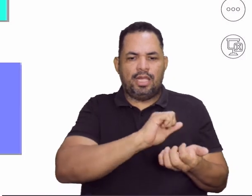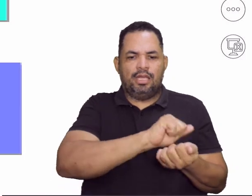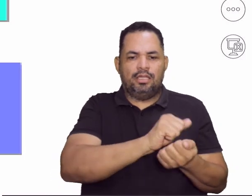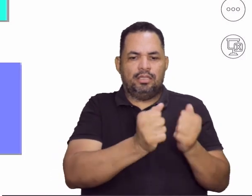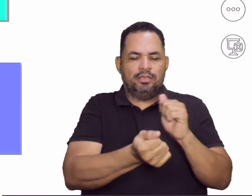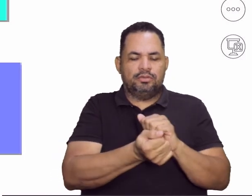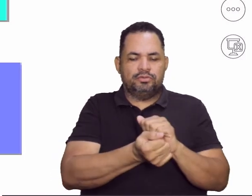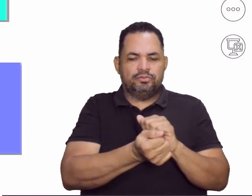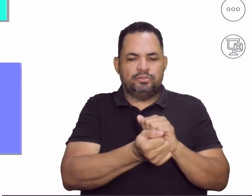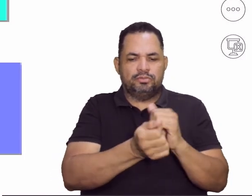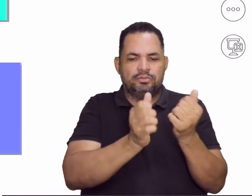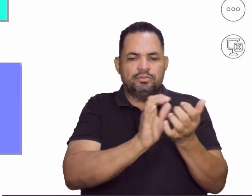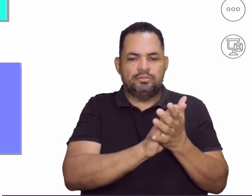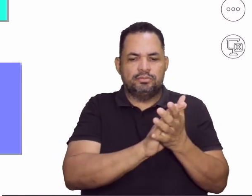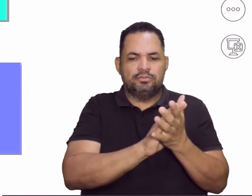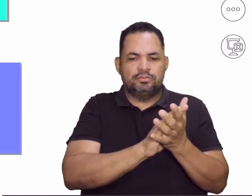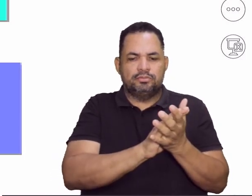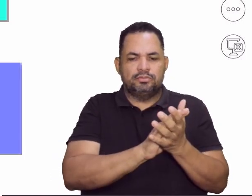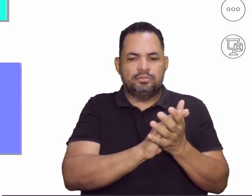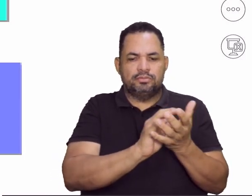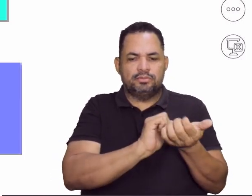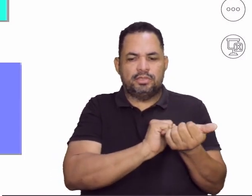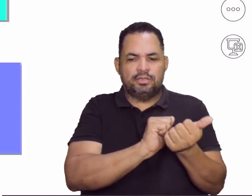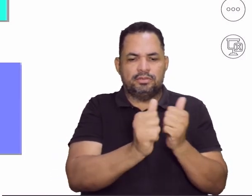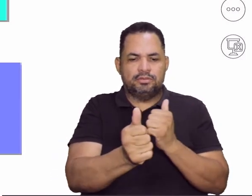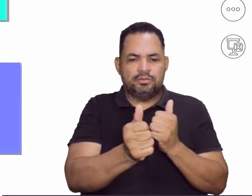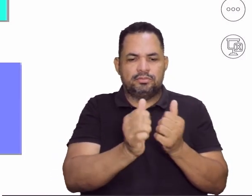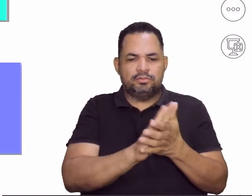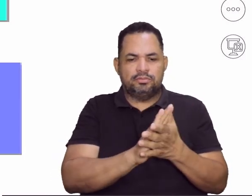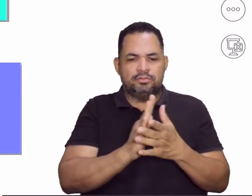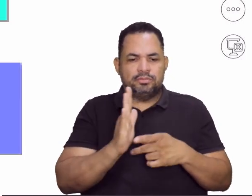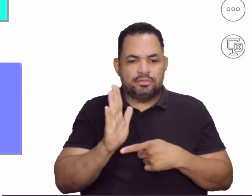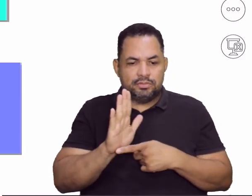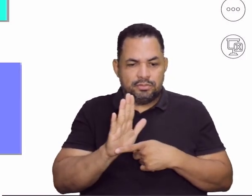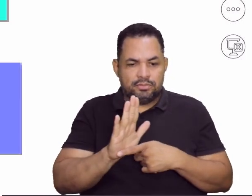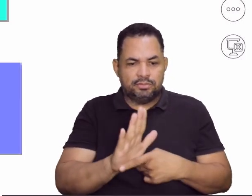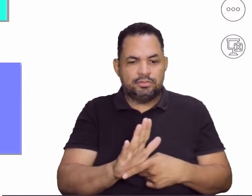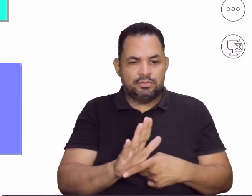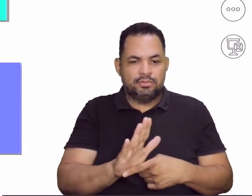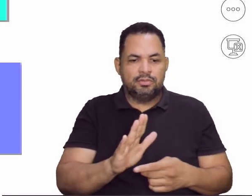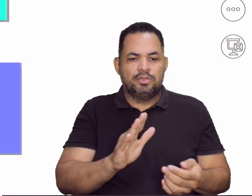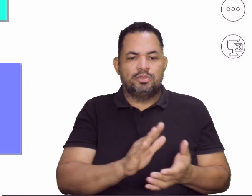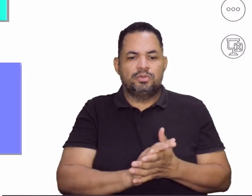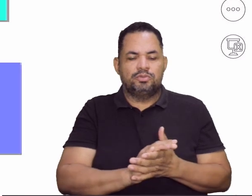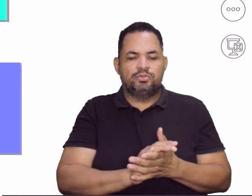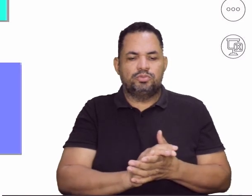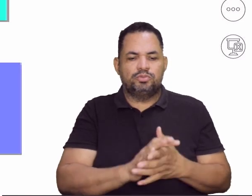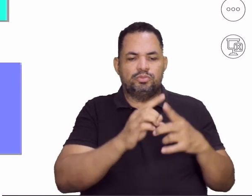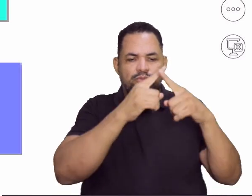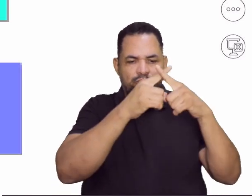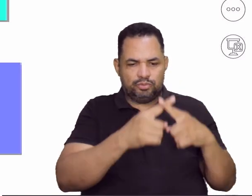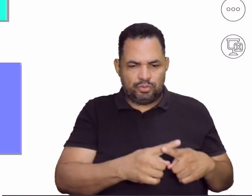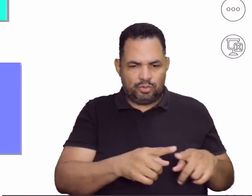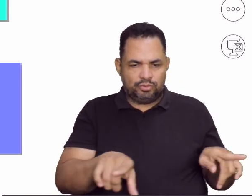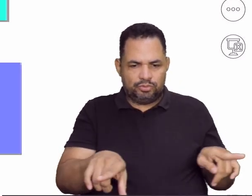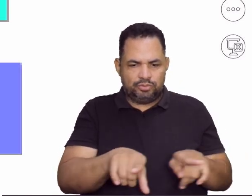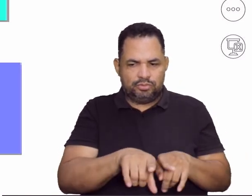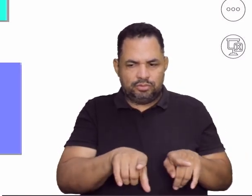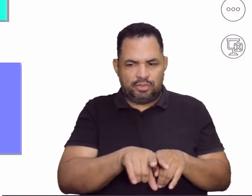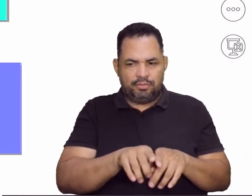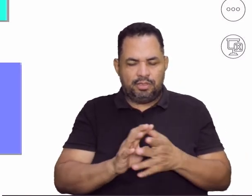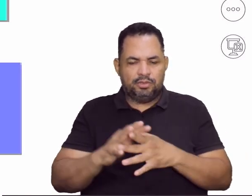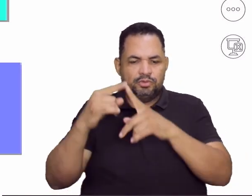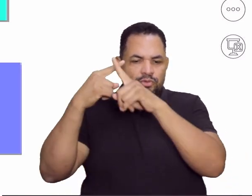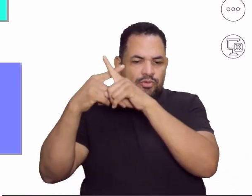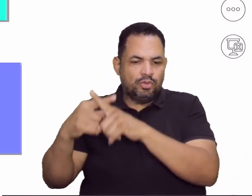Adaptações dos esportes em favor dos jogos. E para finalizar, jogos populares, certo?